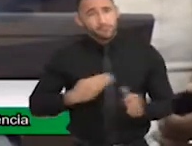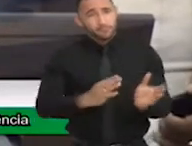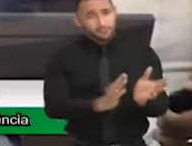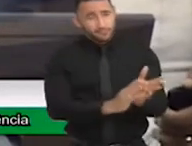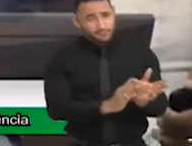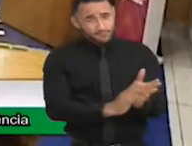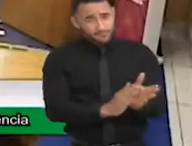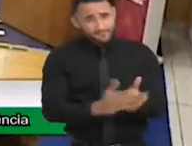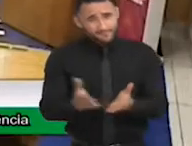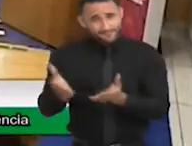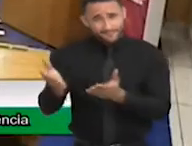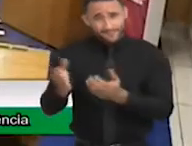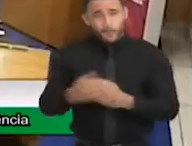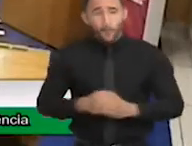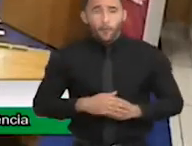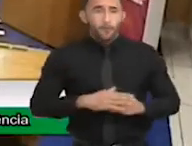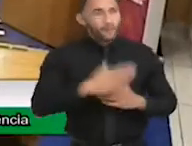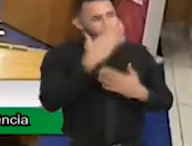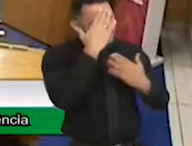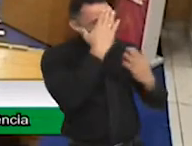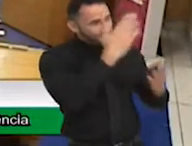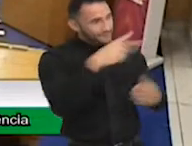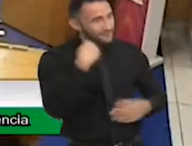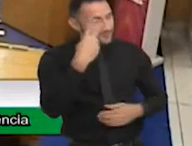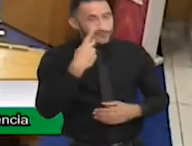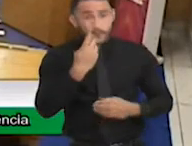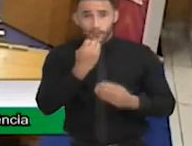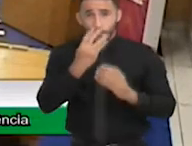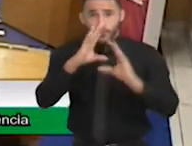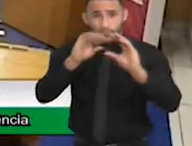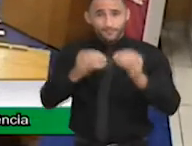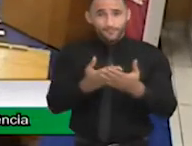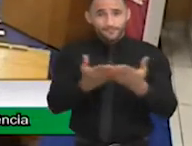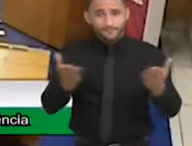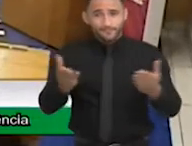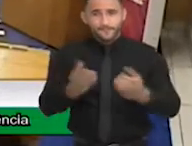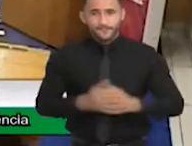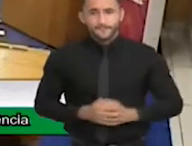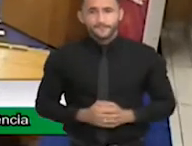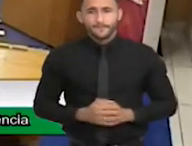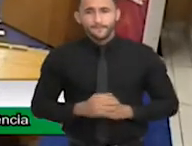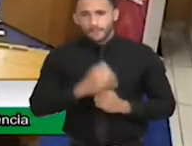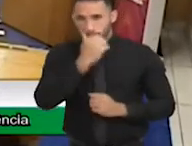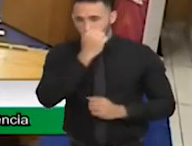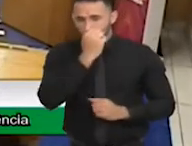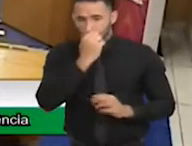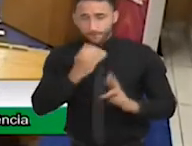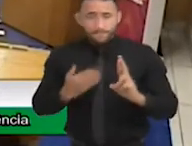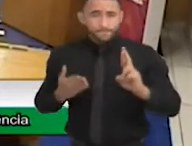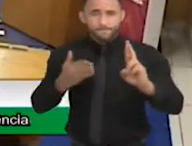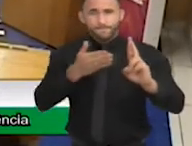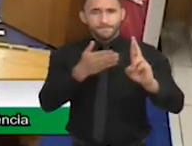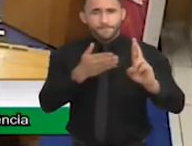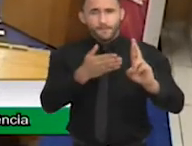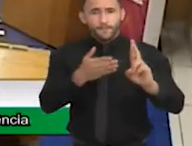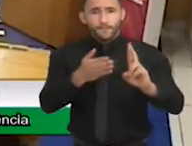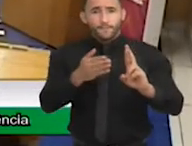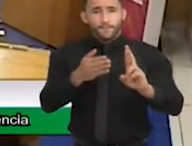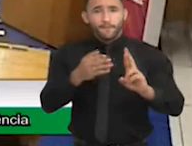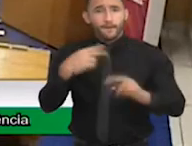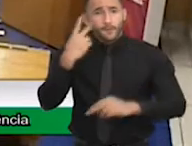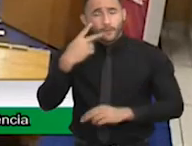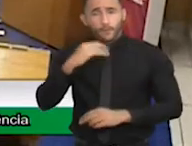Obrigado, vereador. Boa noite a todos. Na pessoa do nosso presidente, vereador